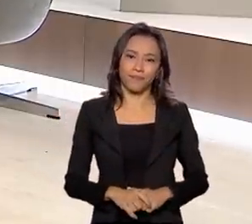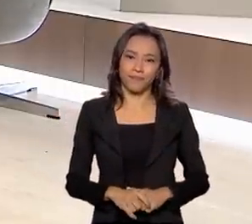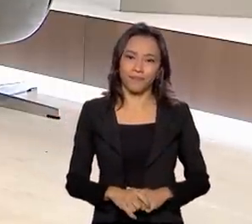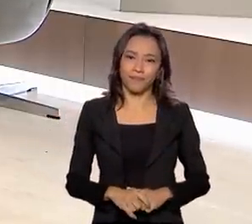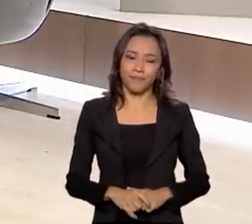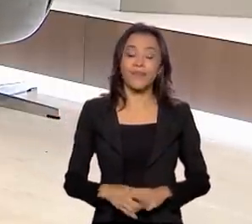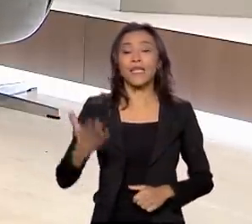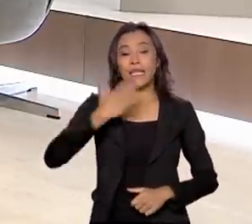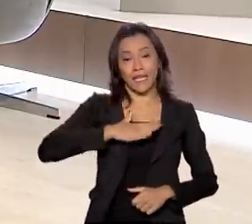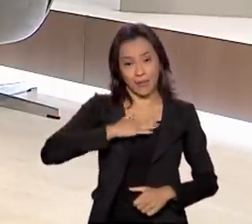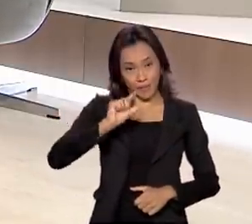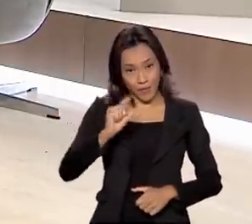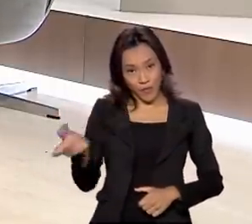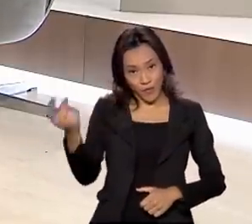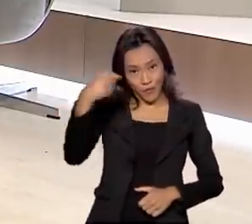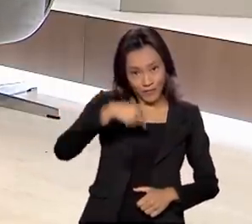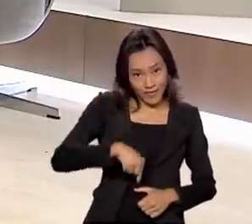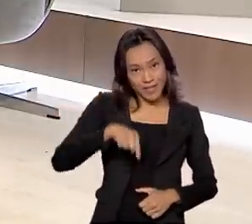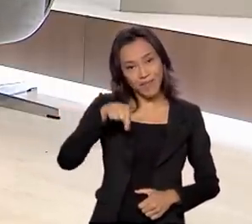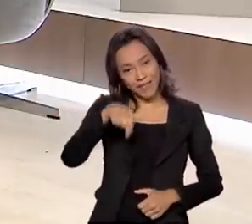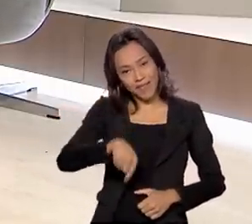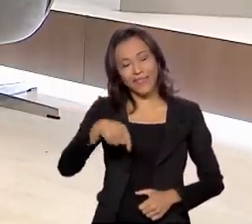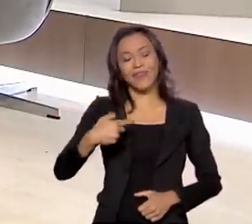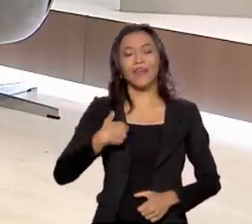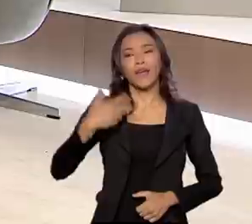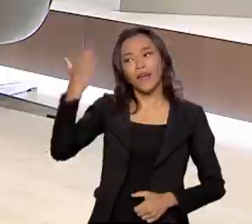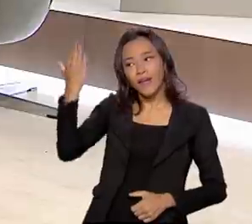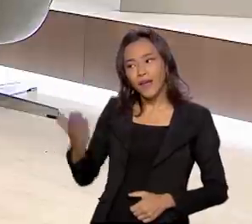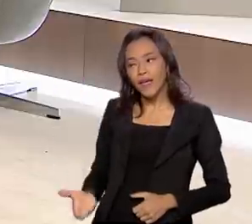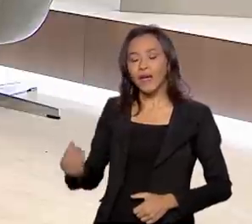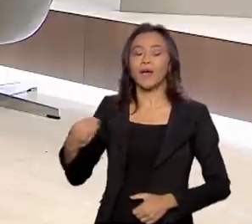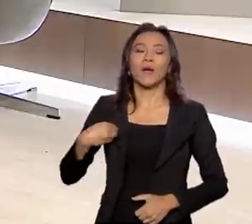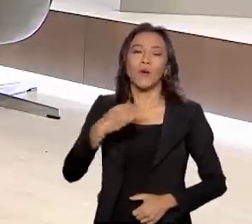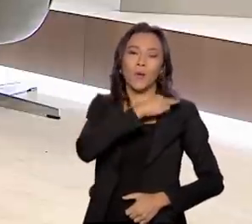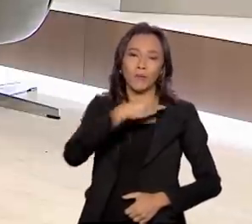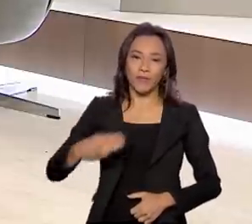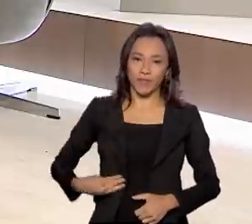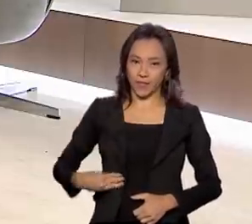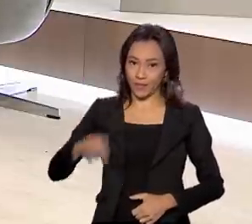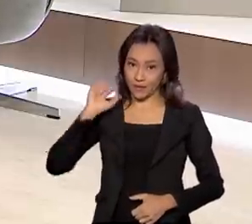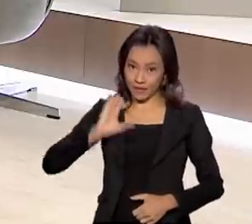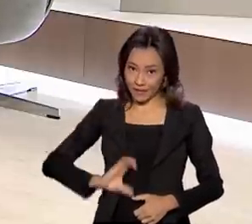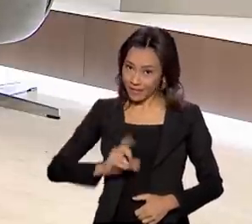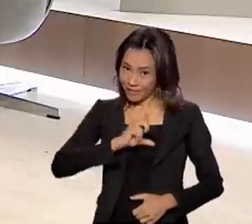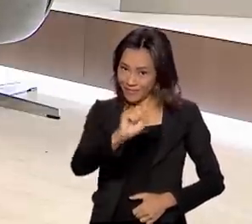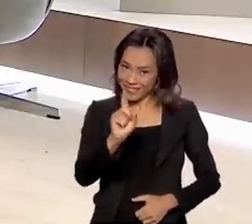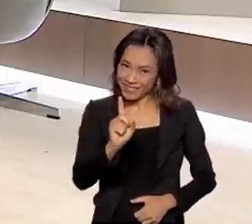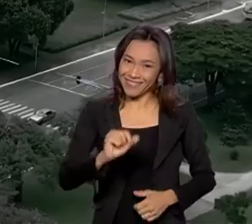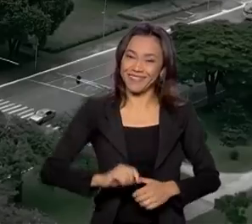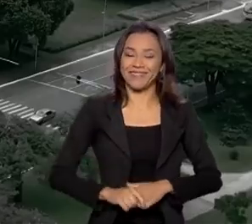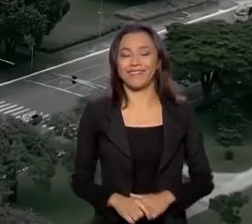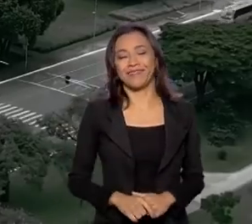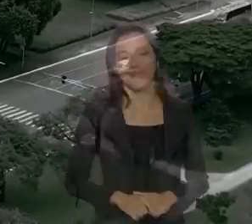Daqui a pouco voltamos aqui no Brasil em Pauta com o ministro da Cidadania, João Roma. Não saia daí.